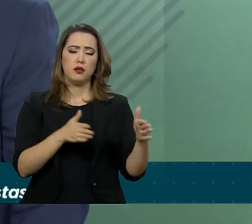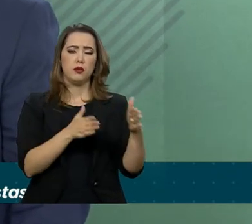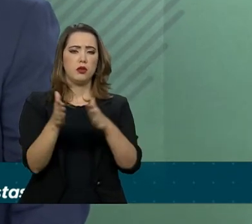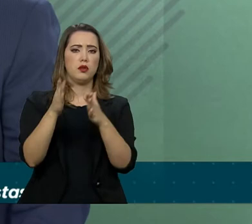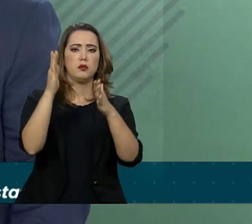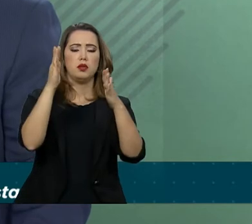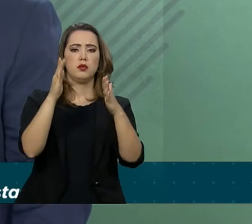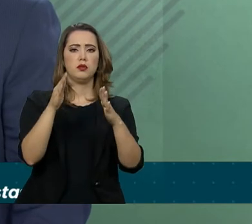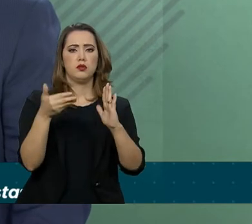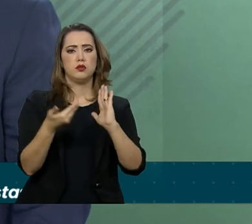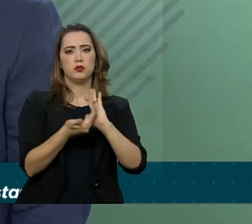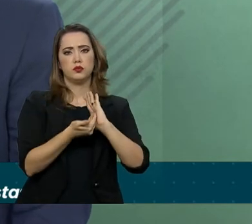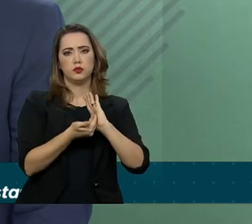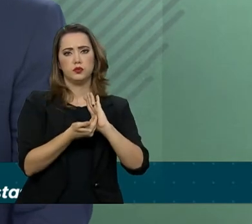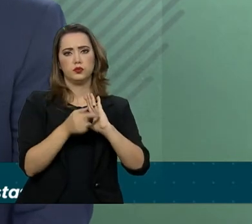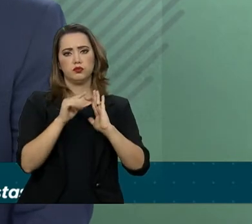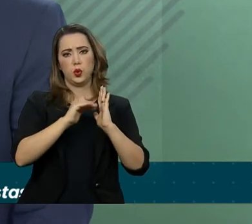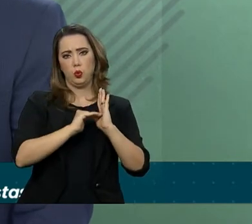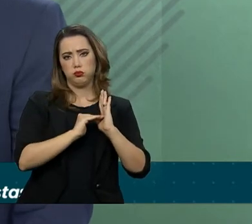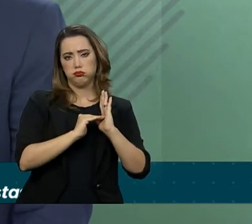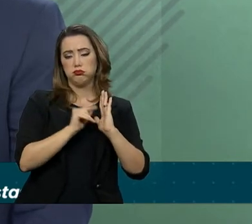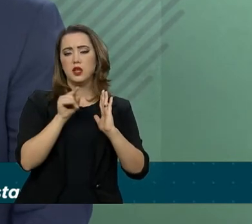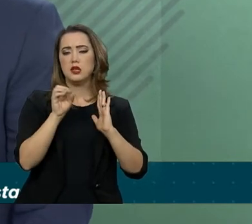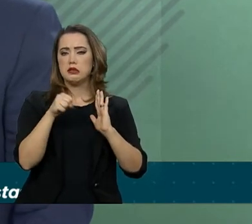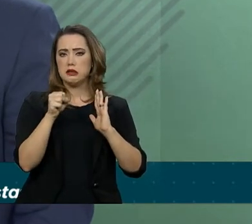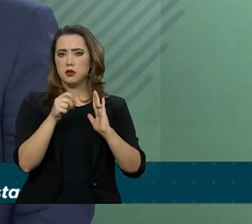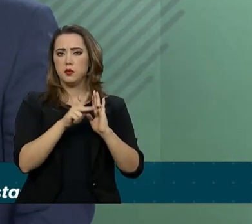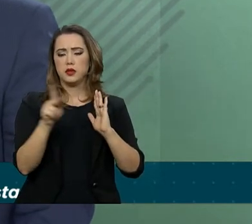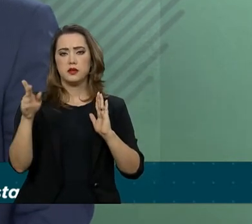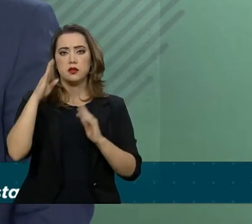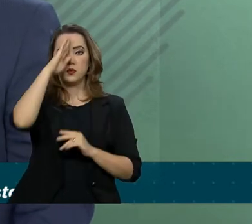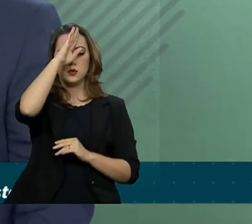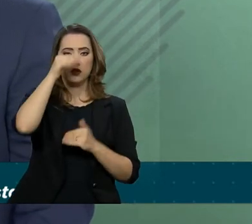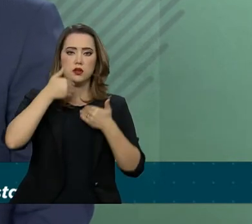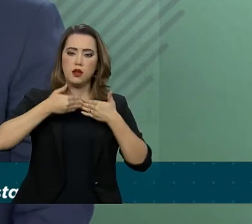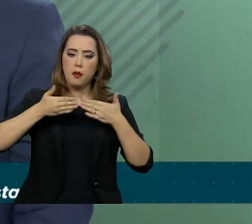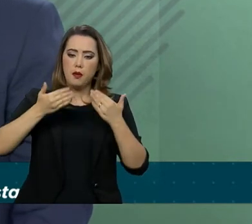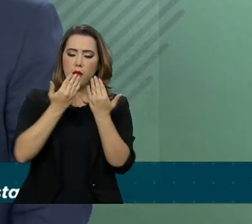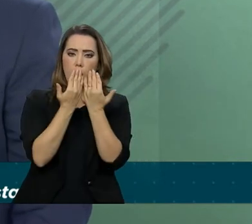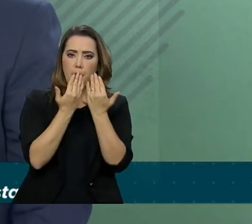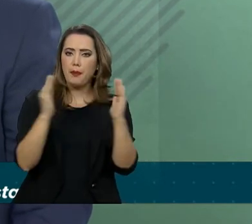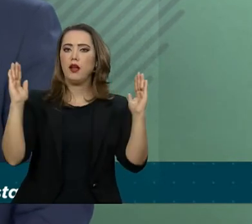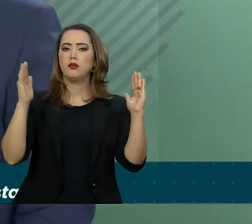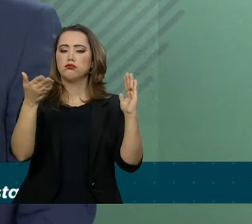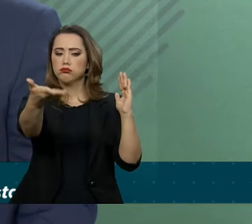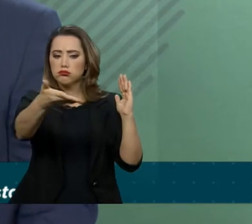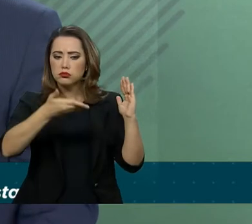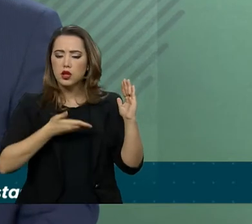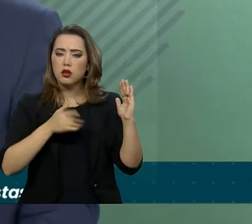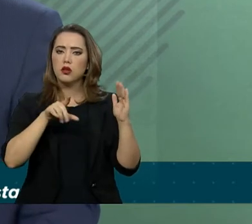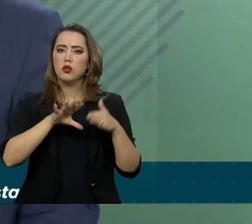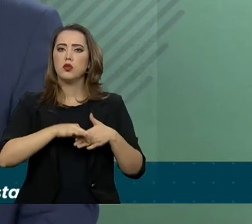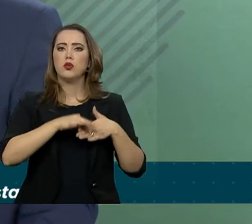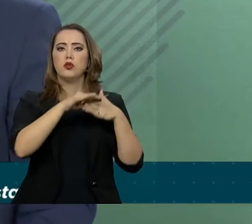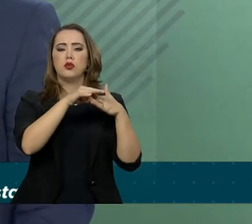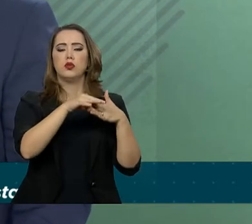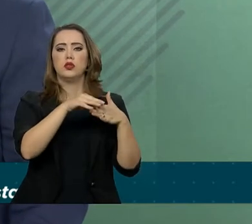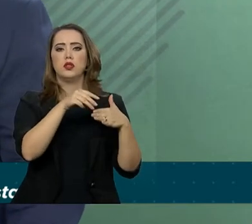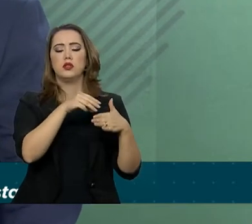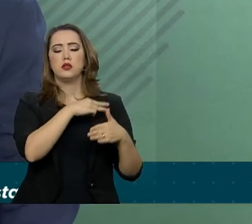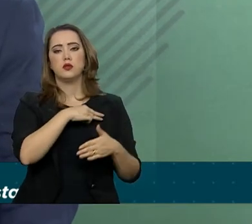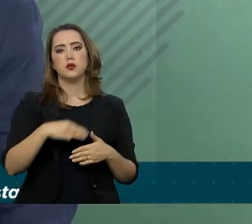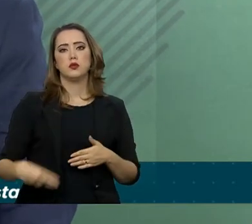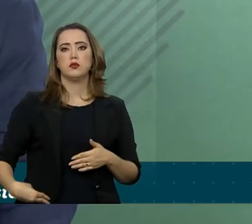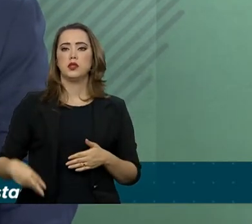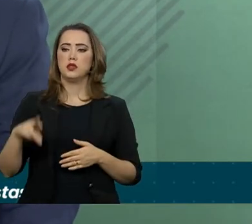casa ou das casas lá no Congresso. Sim, o presidente está apto e disposto a receber, sob coordenação do ministro Ramos e